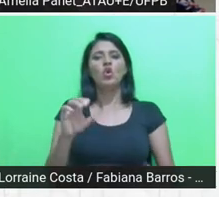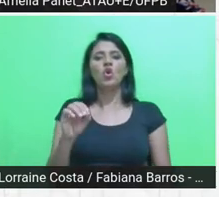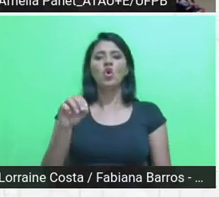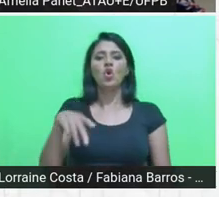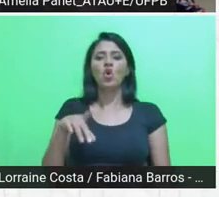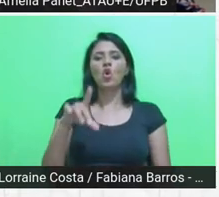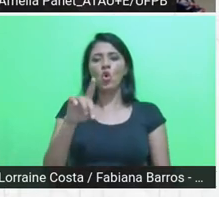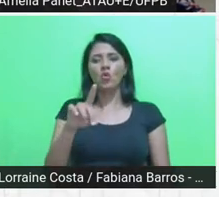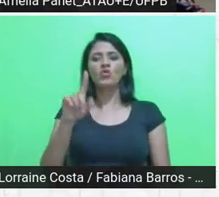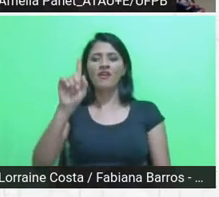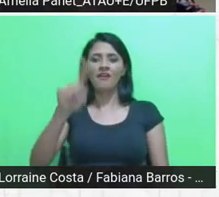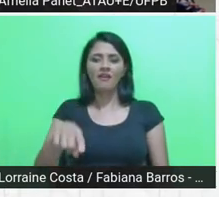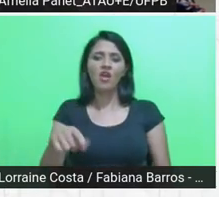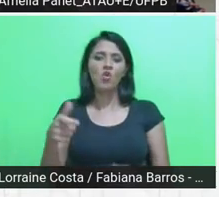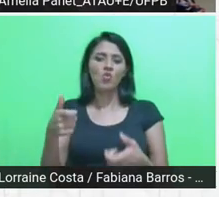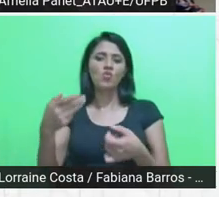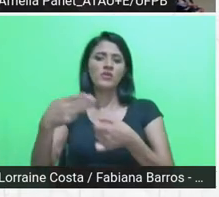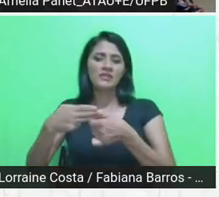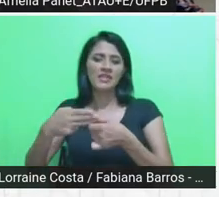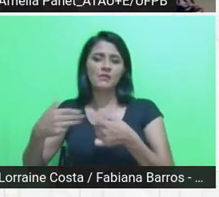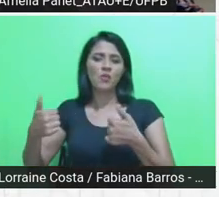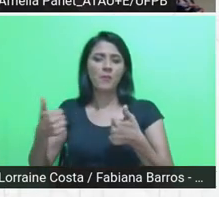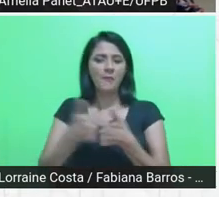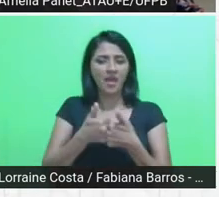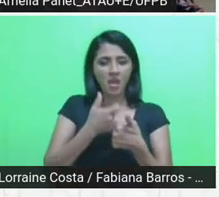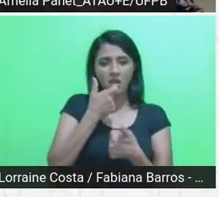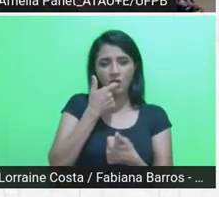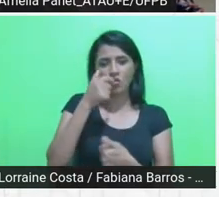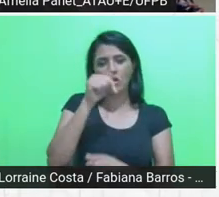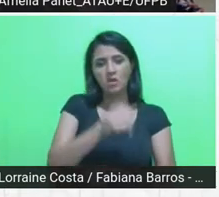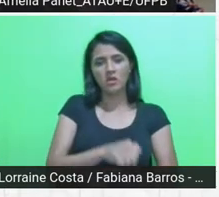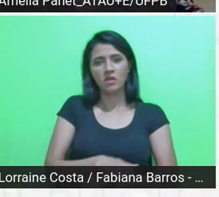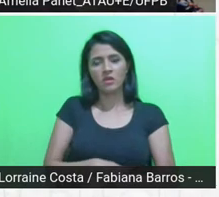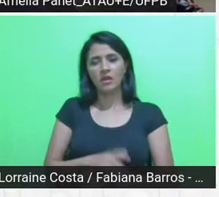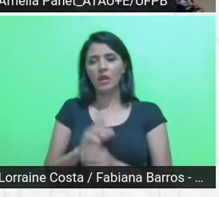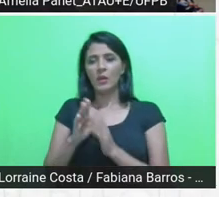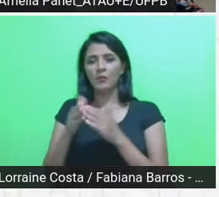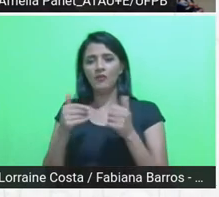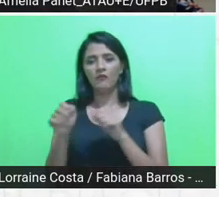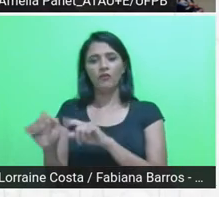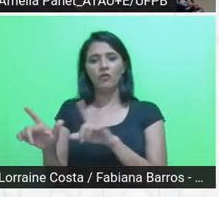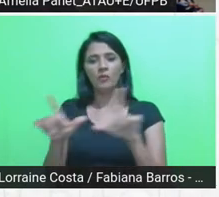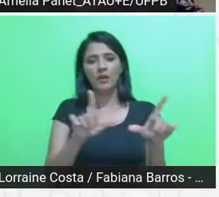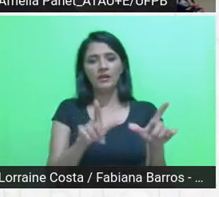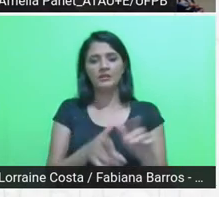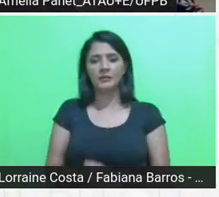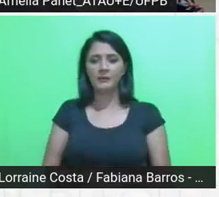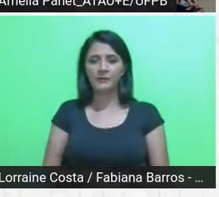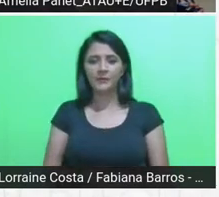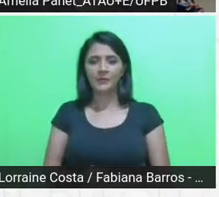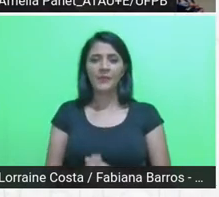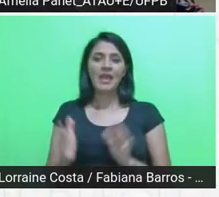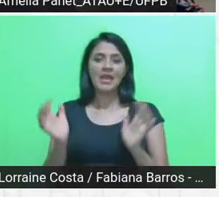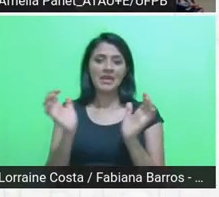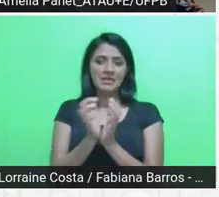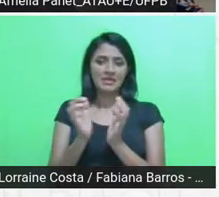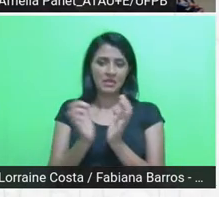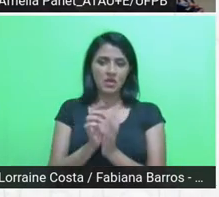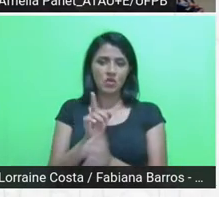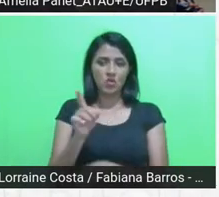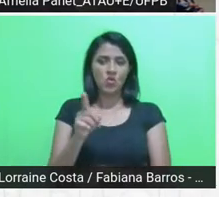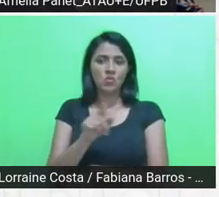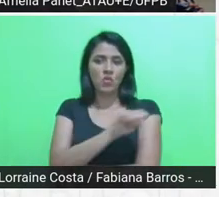próximo, certo? Por favor, pode passar, Ana Luísa. Esse grupo de alunos que foram